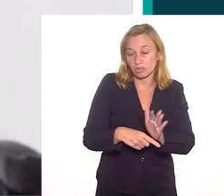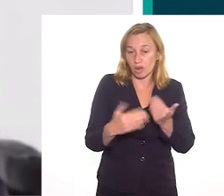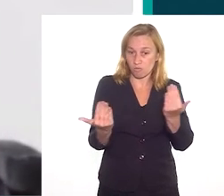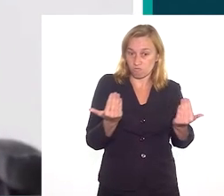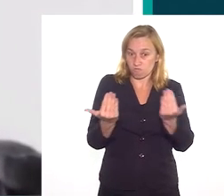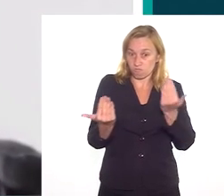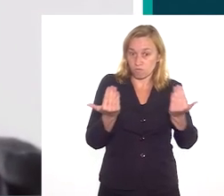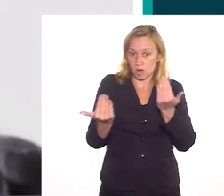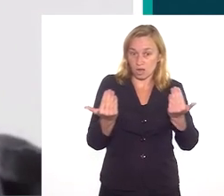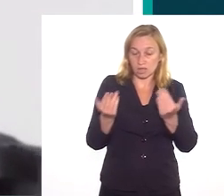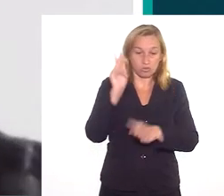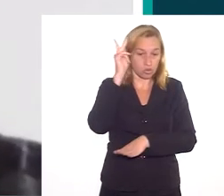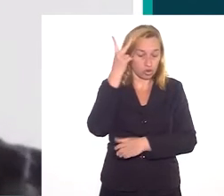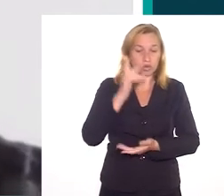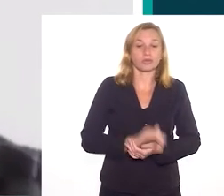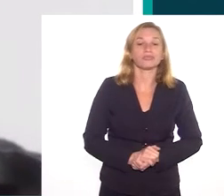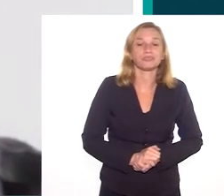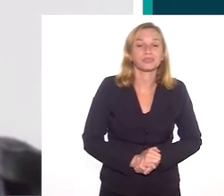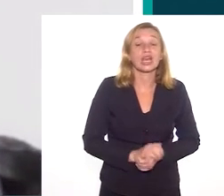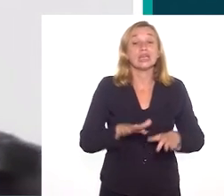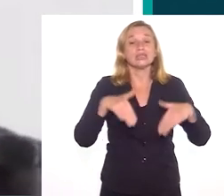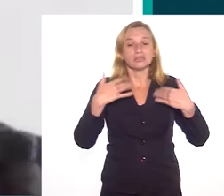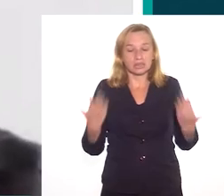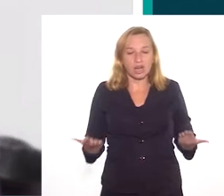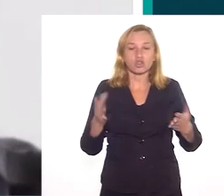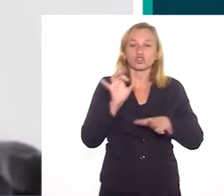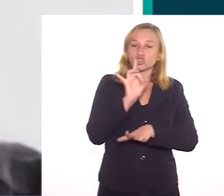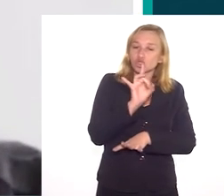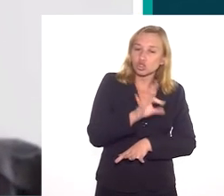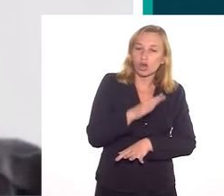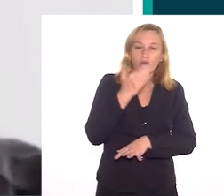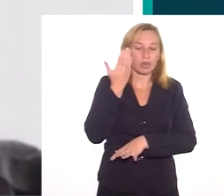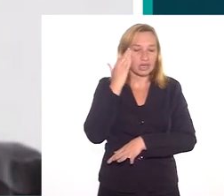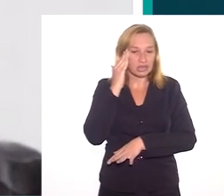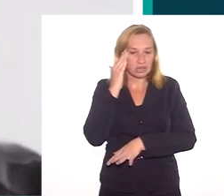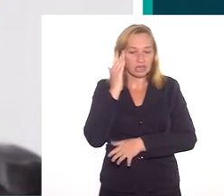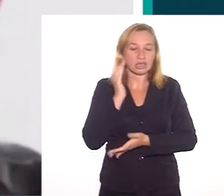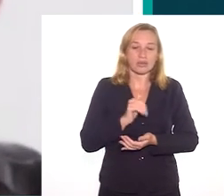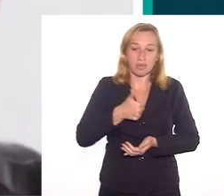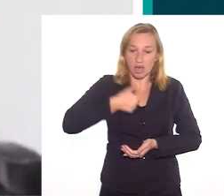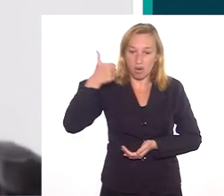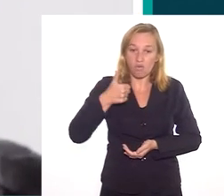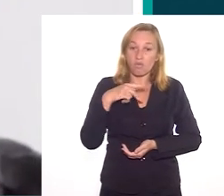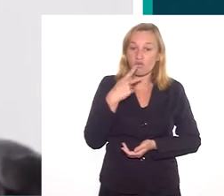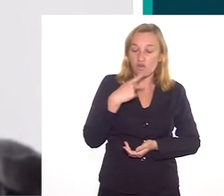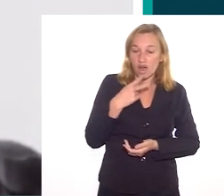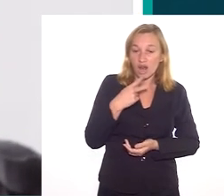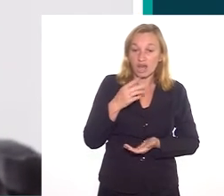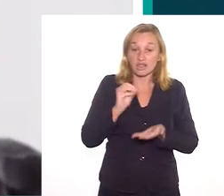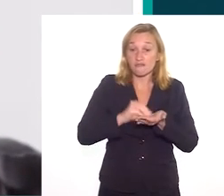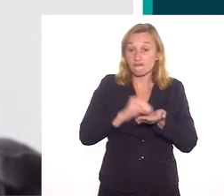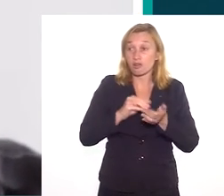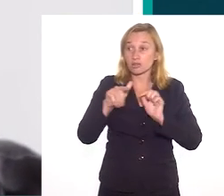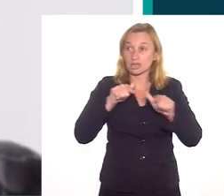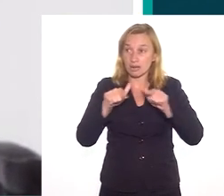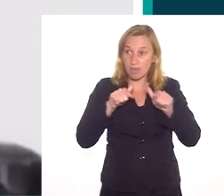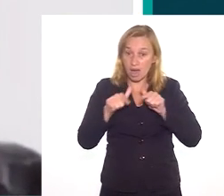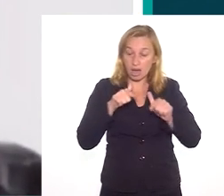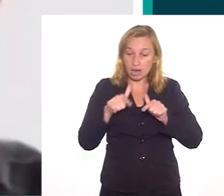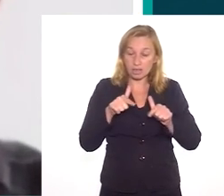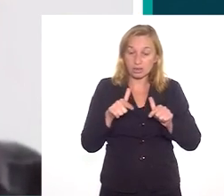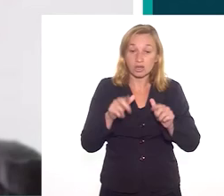que facilita para fazer a comparação com séries históricas. Então, só para ter uma ideia, vamos falar do